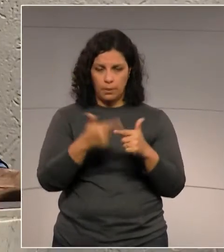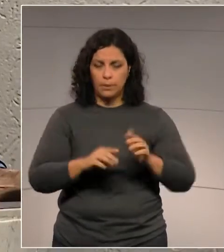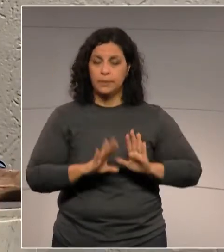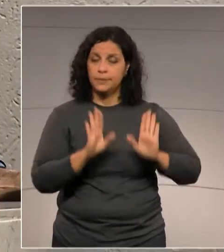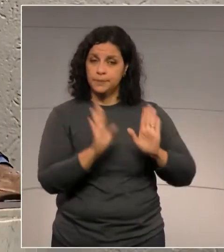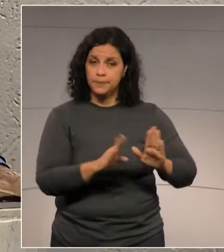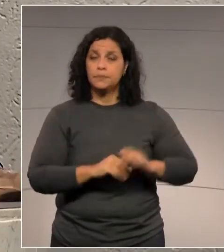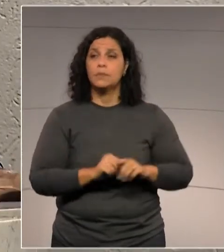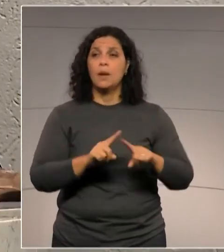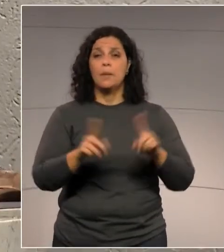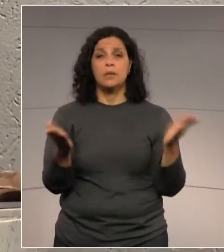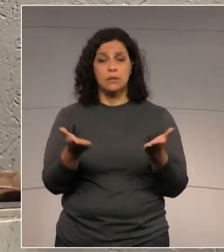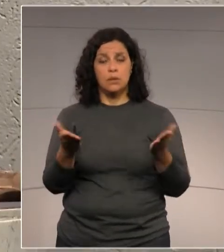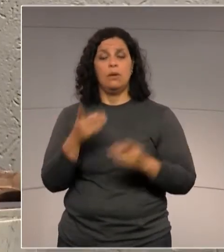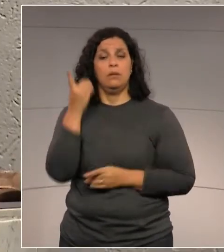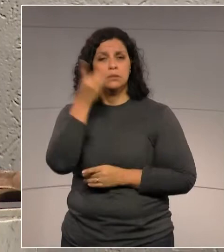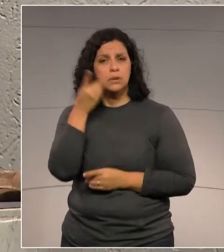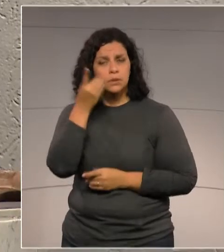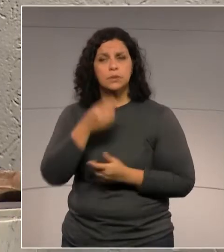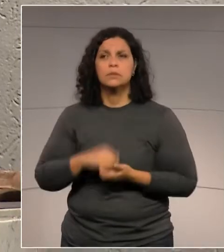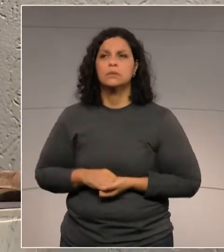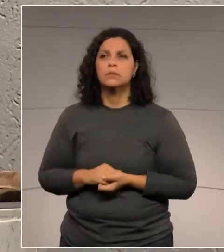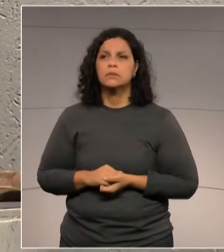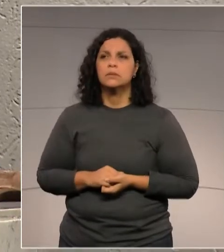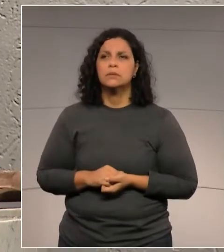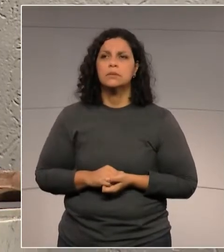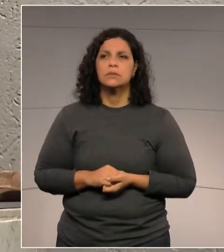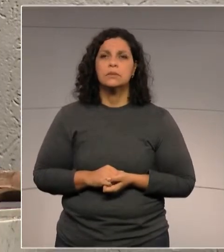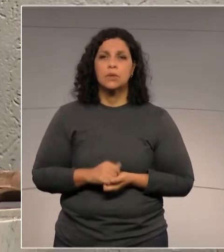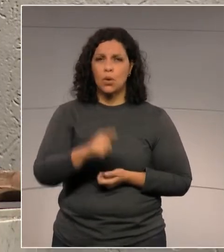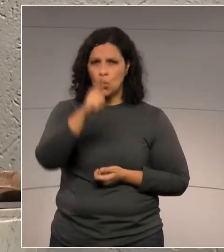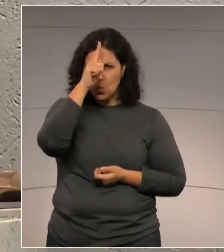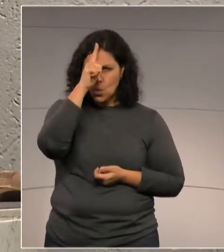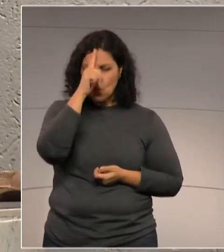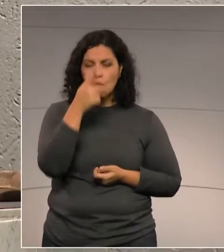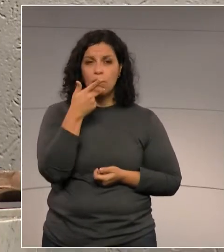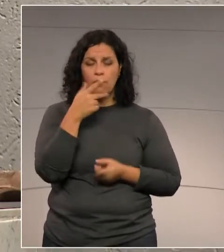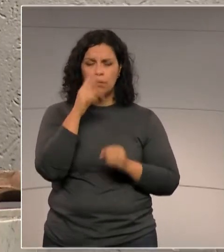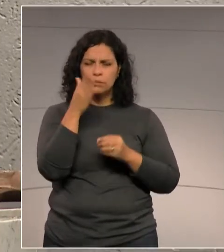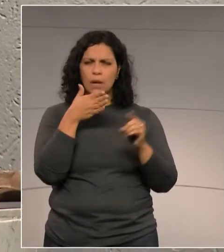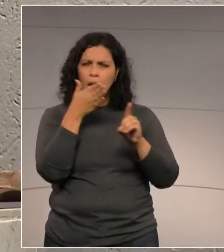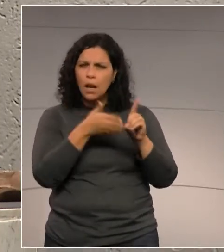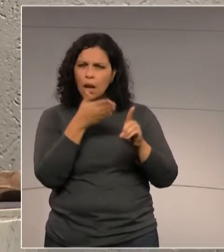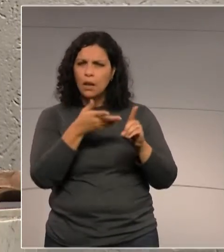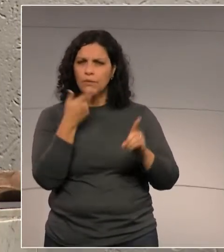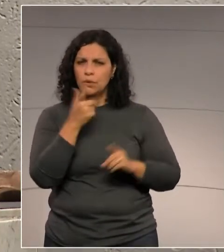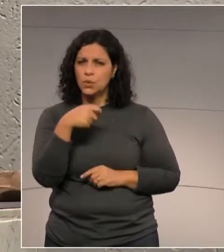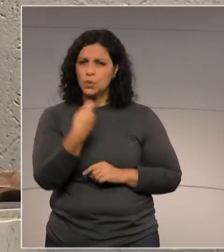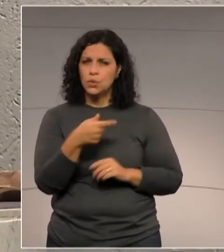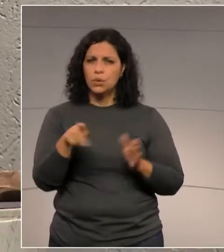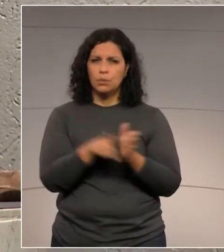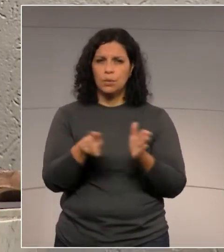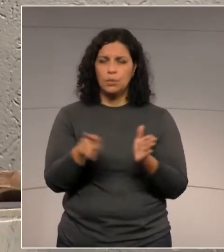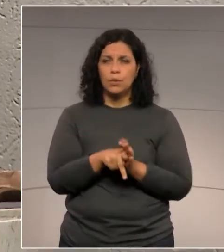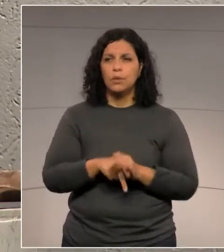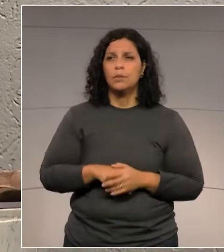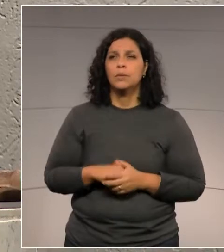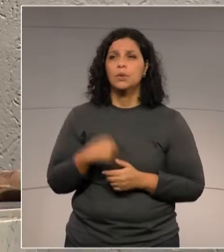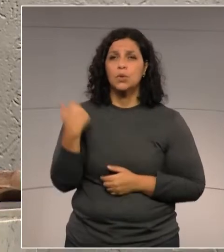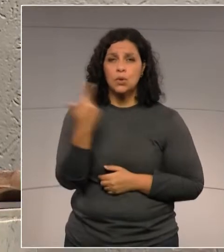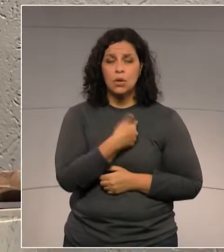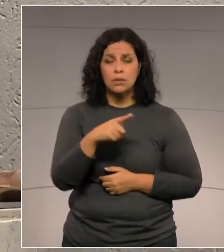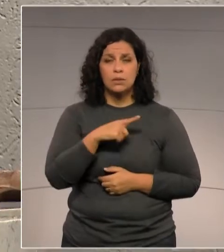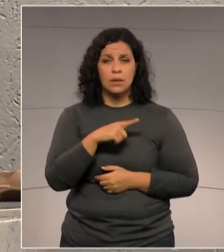senhores deputados, senhores deputados, o deputado Goura veio à tribuna para fazer uma fala e nós